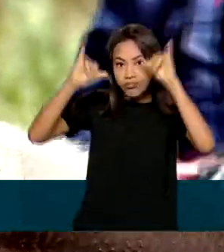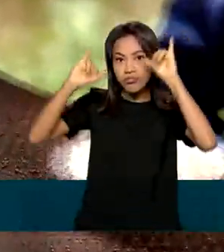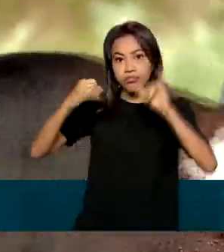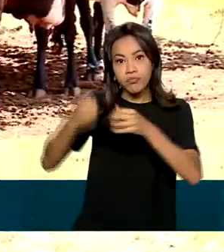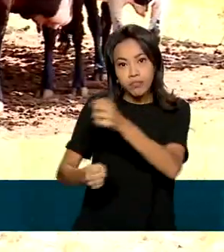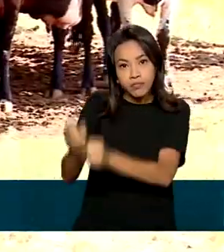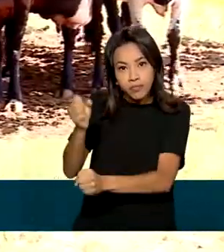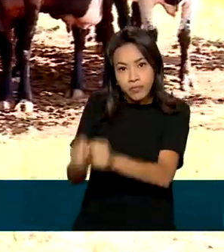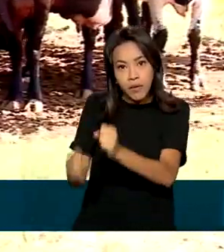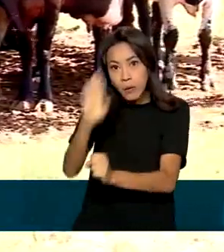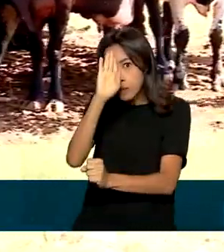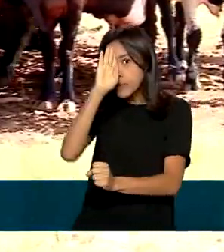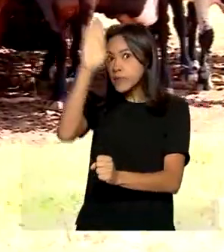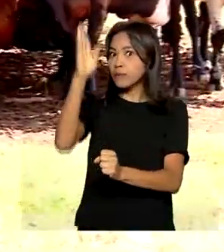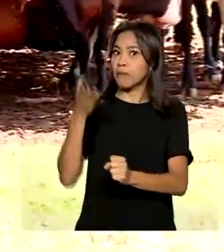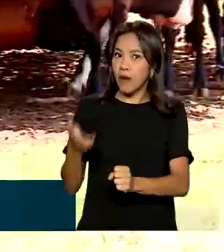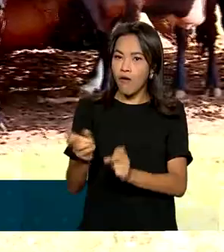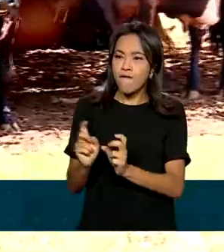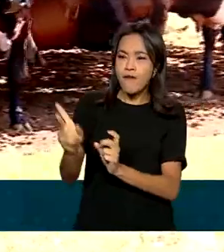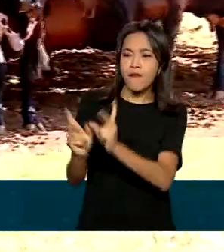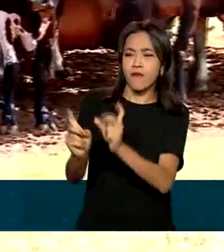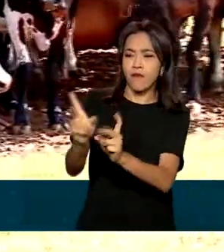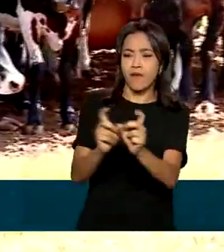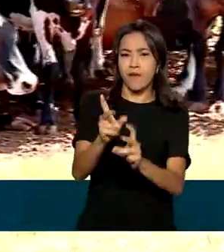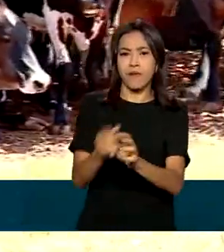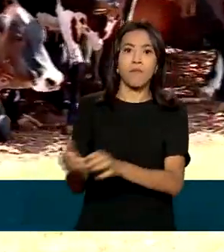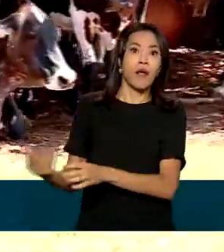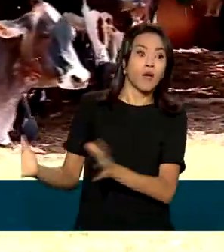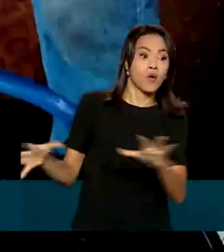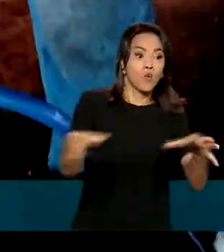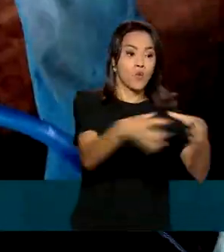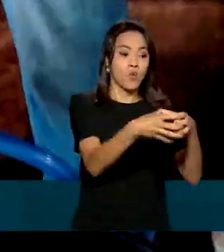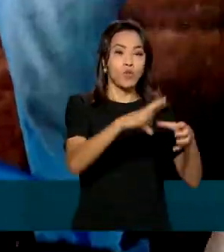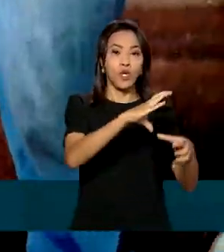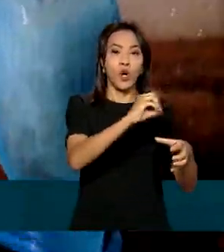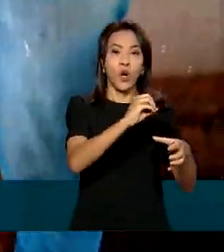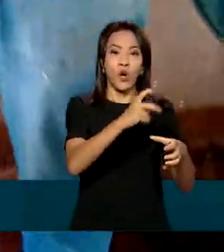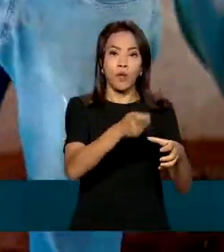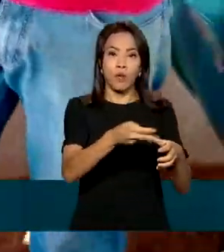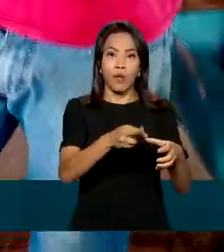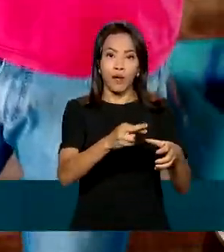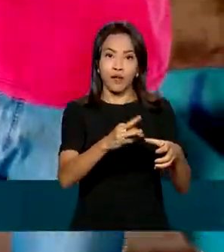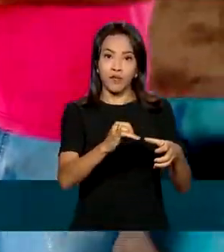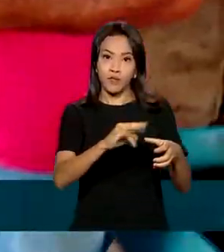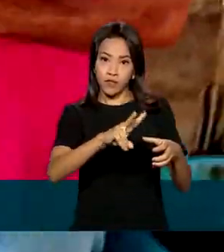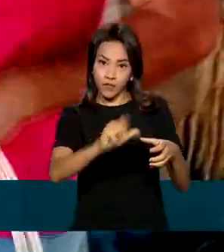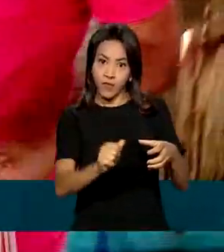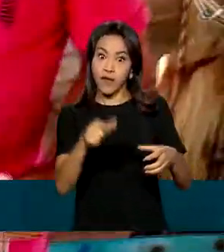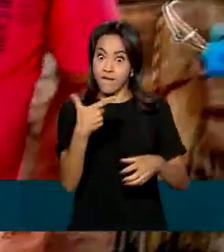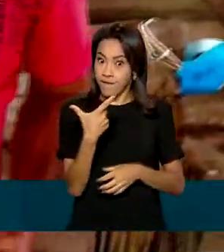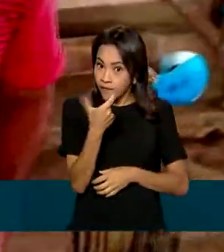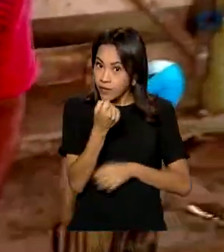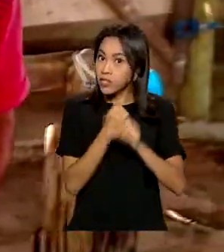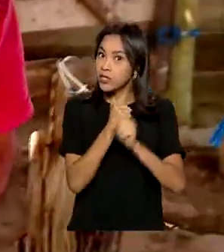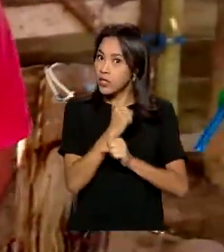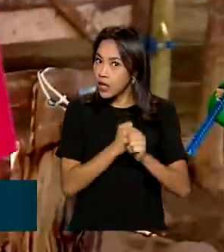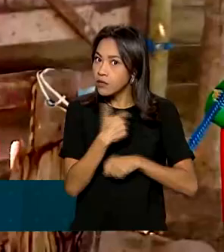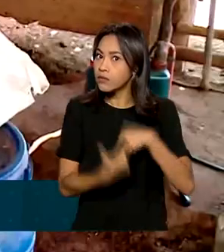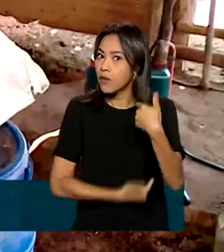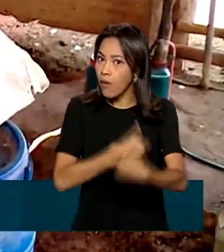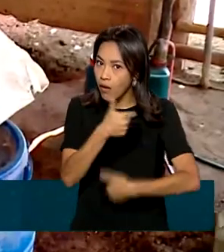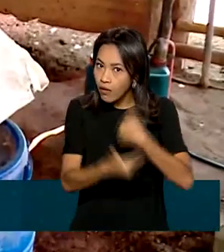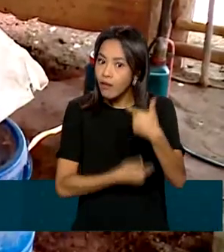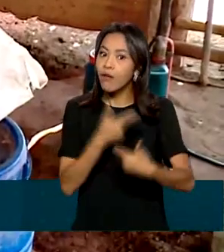atividade. O produto é vendido para cooperativas da região. Depois de 20 anos criando gado para produzir